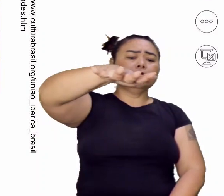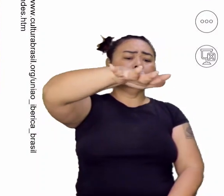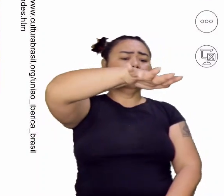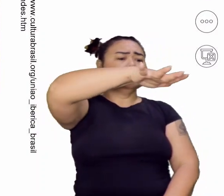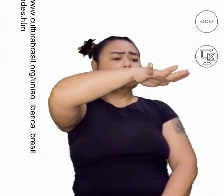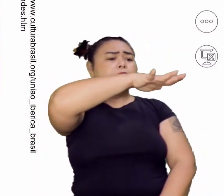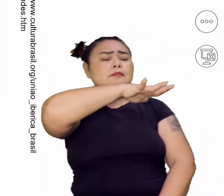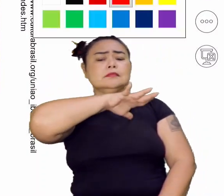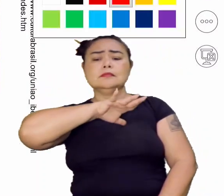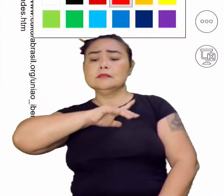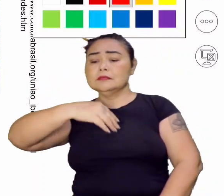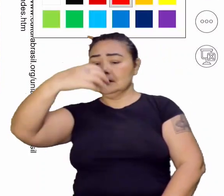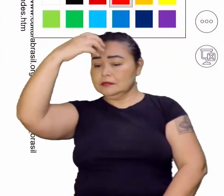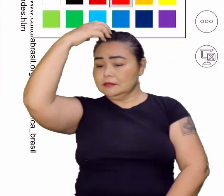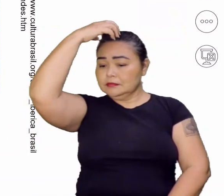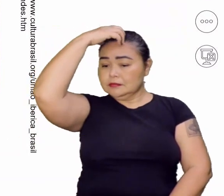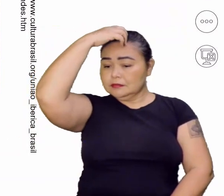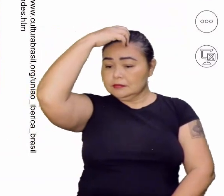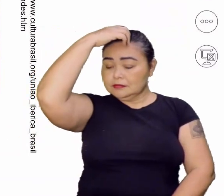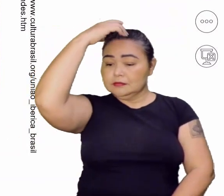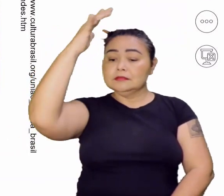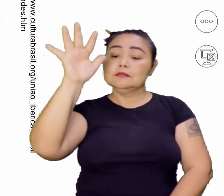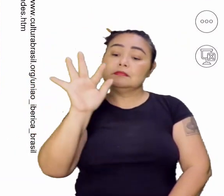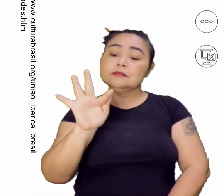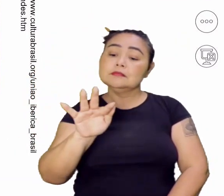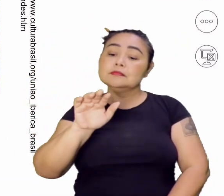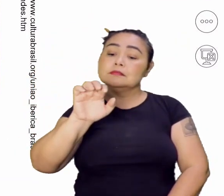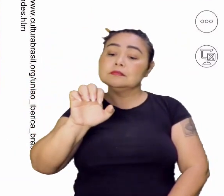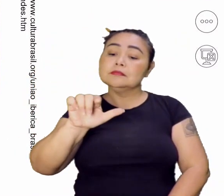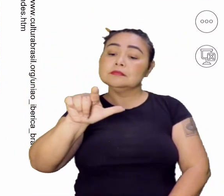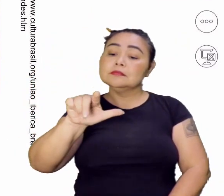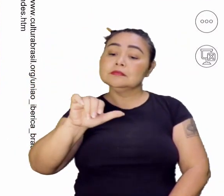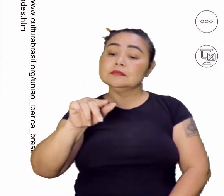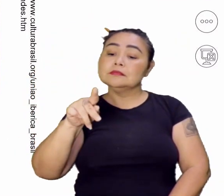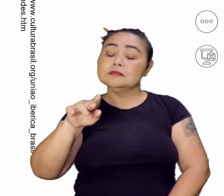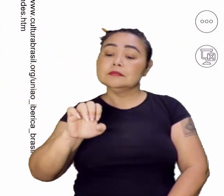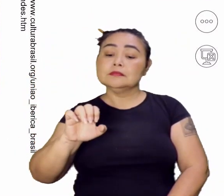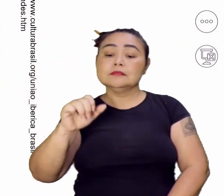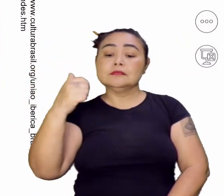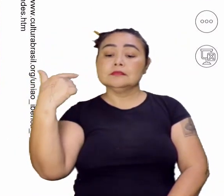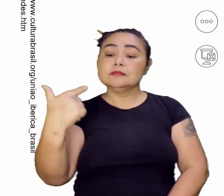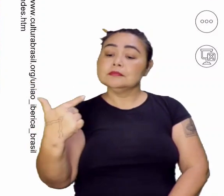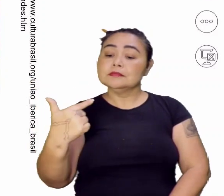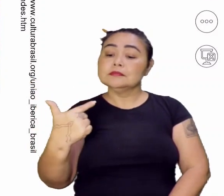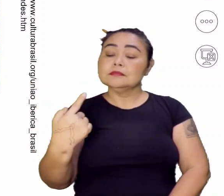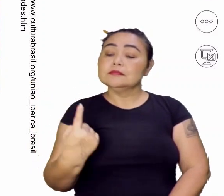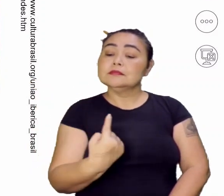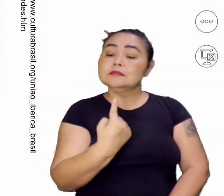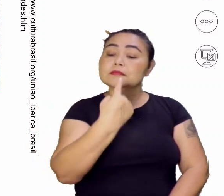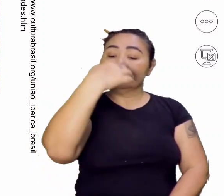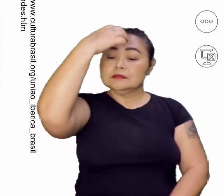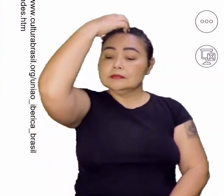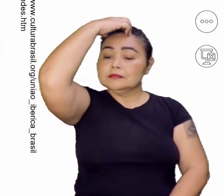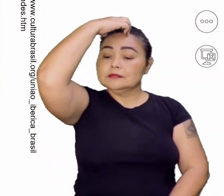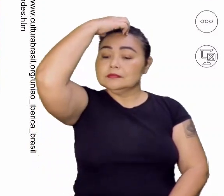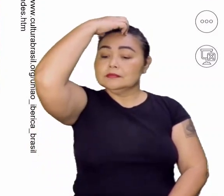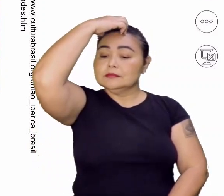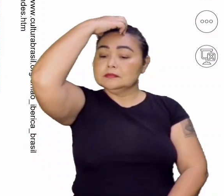Felipe II. Todo esse território estava sob o domínio de um só rei. Olha o poderio que o rei estava.